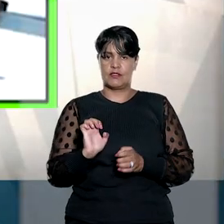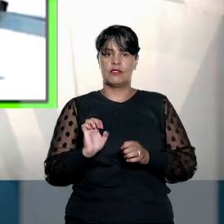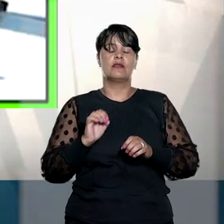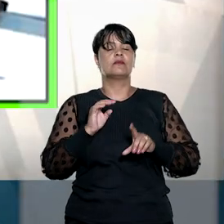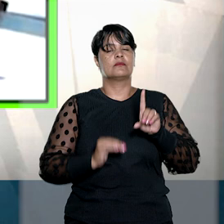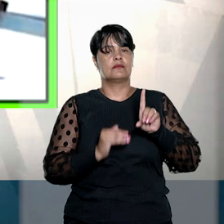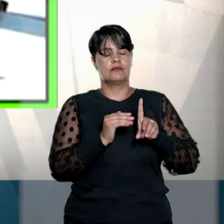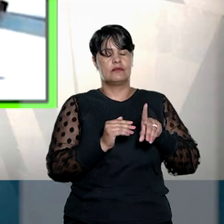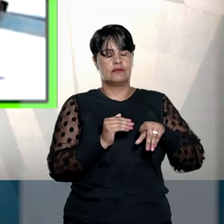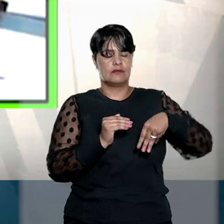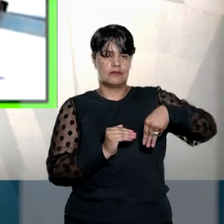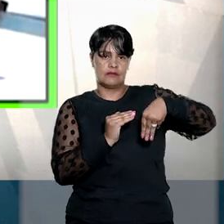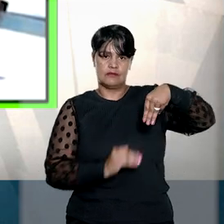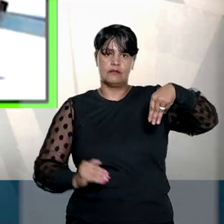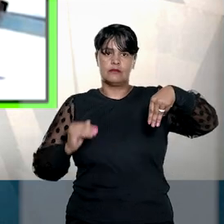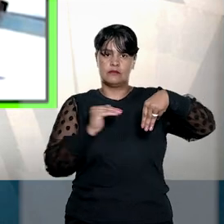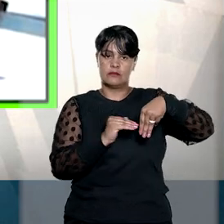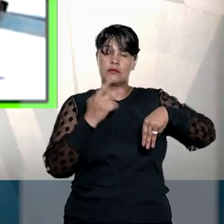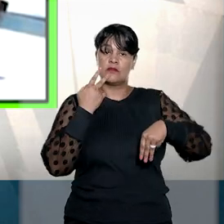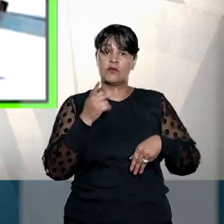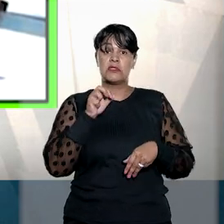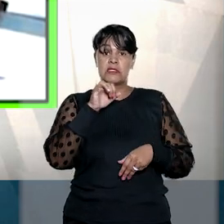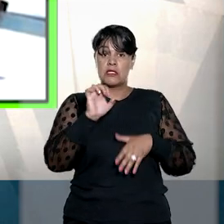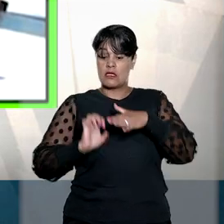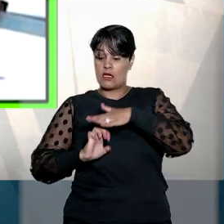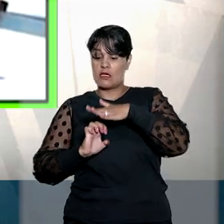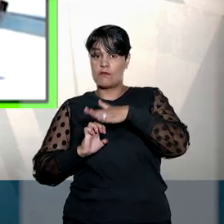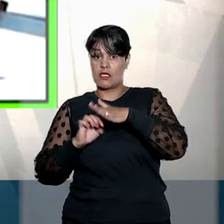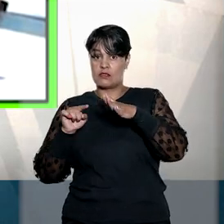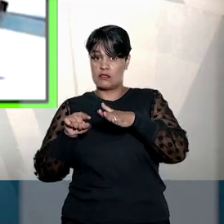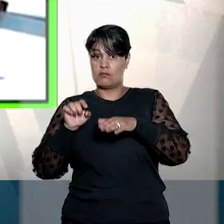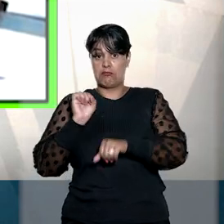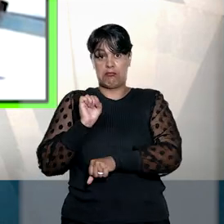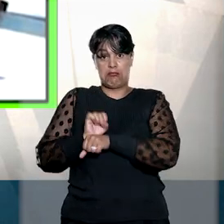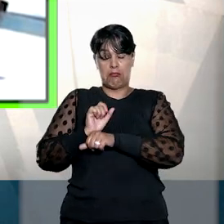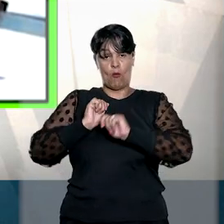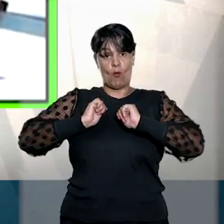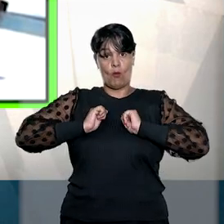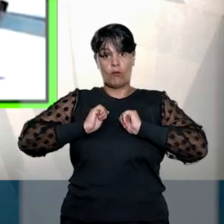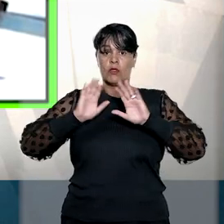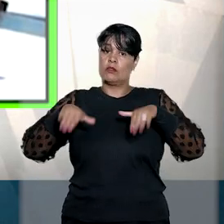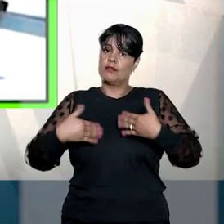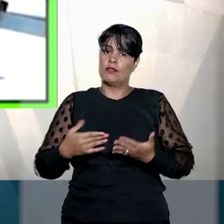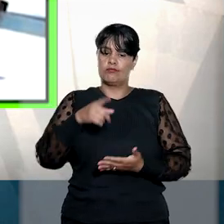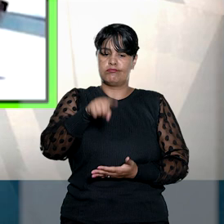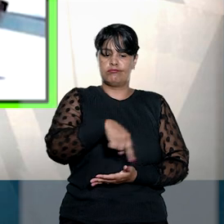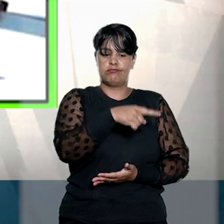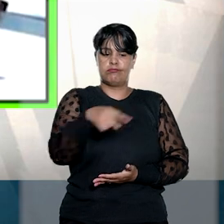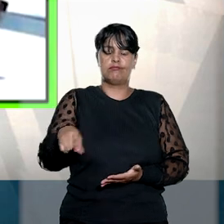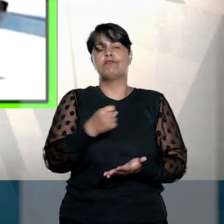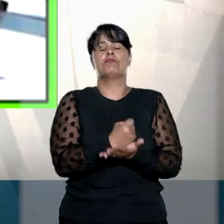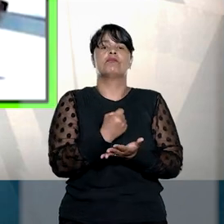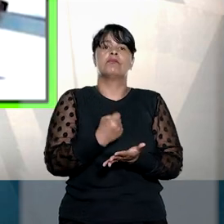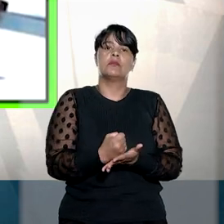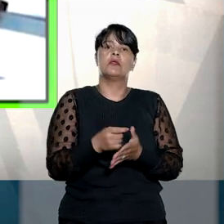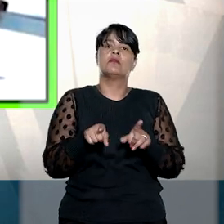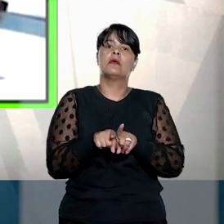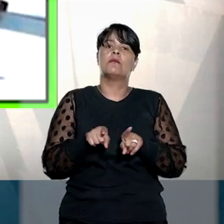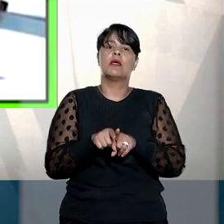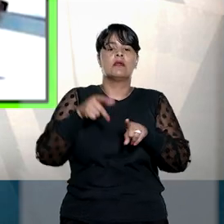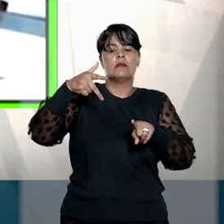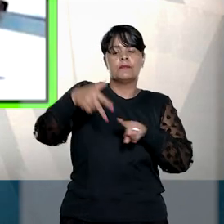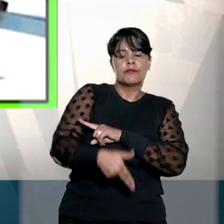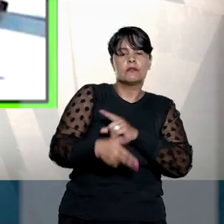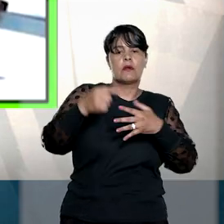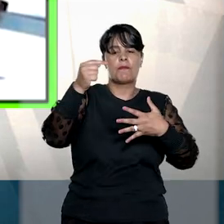a inatividade da empresa implica o rompimento do vínculo e, consequentemente, impede o cumprimento dos requisitos